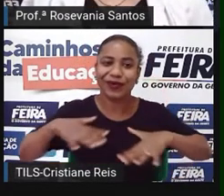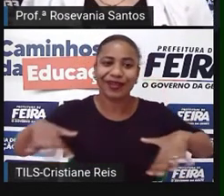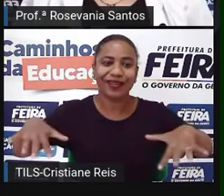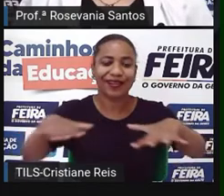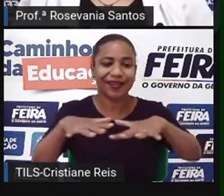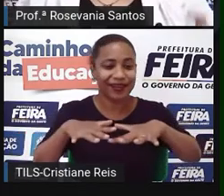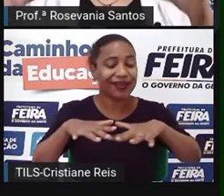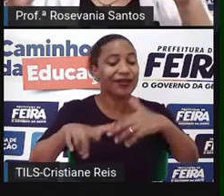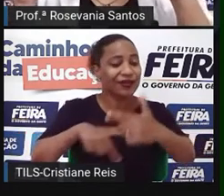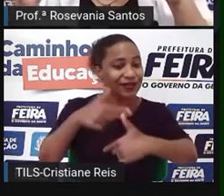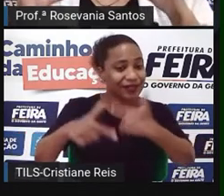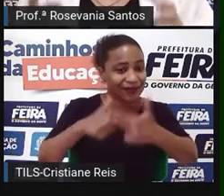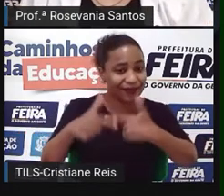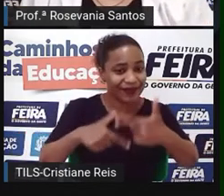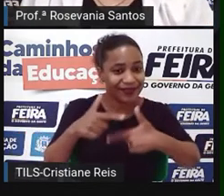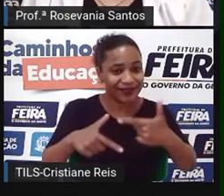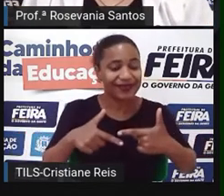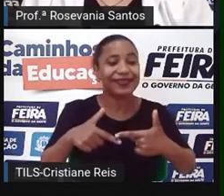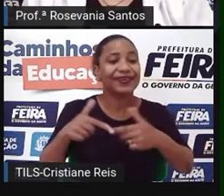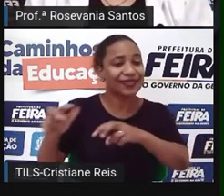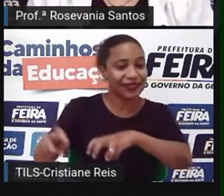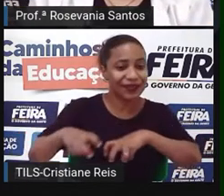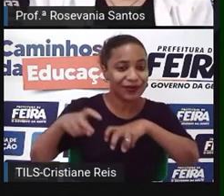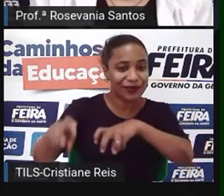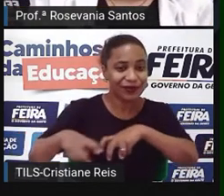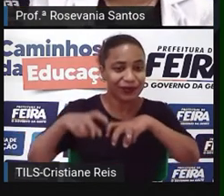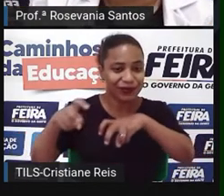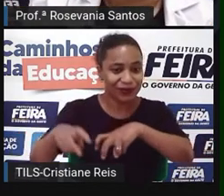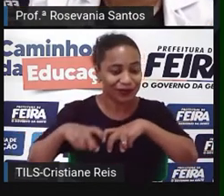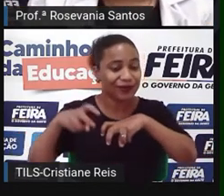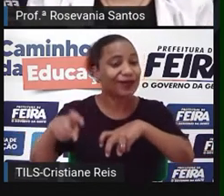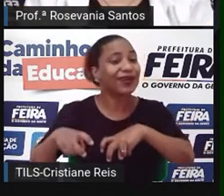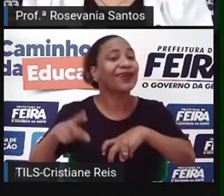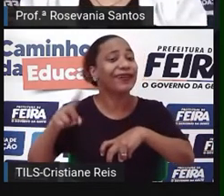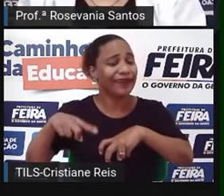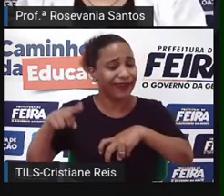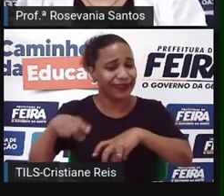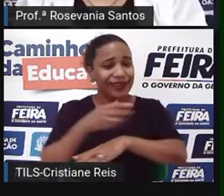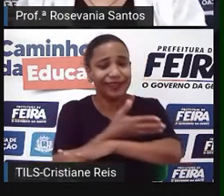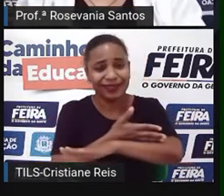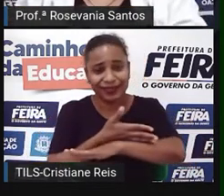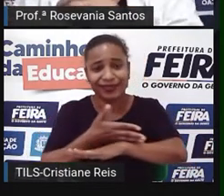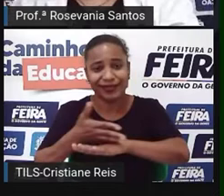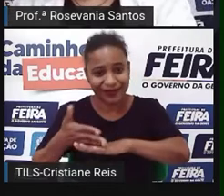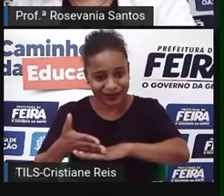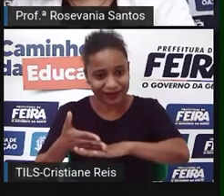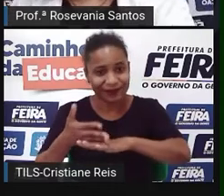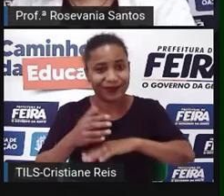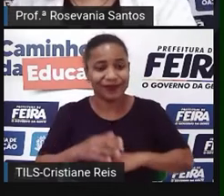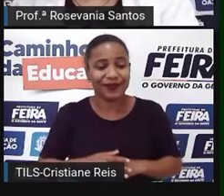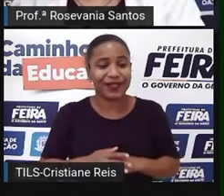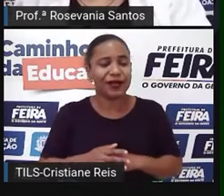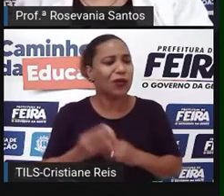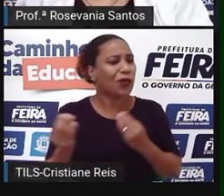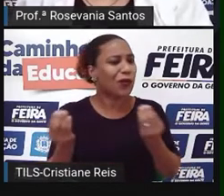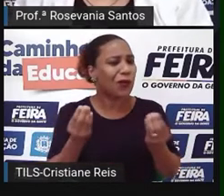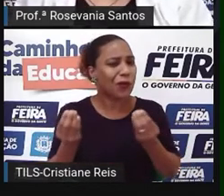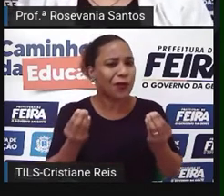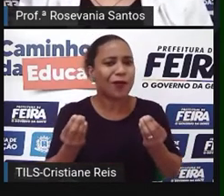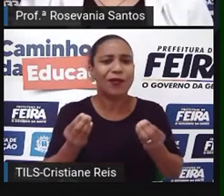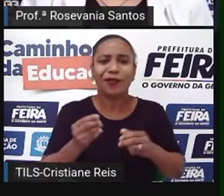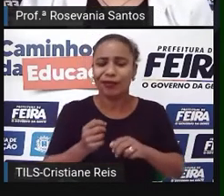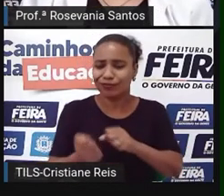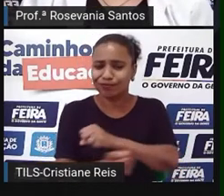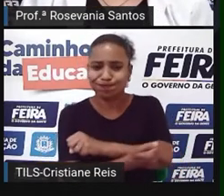atividades agrícolas, elas são extremamente tradicionais. O que significa uma atividade agrícola